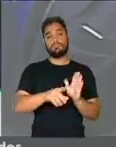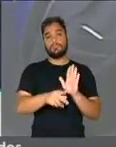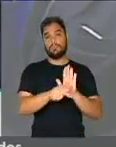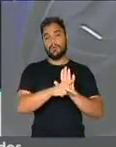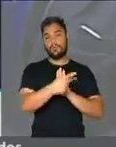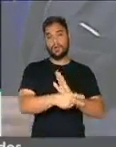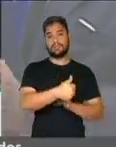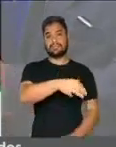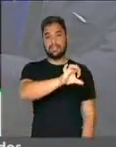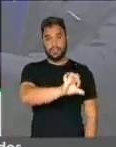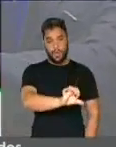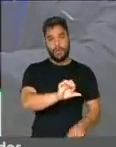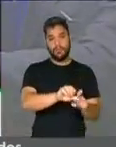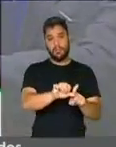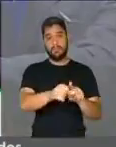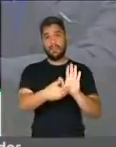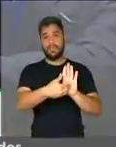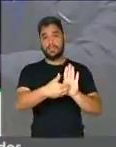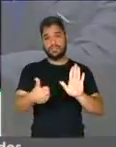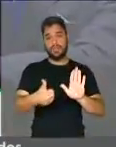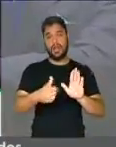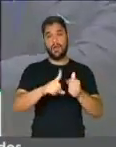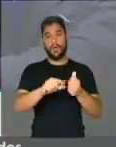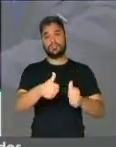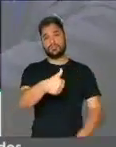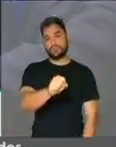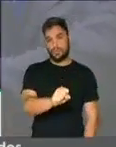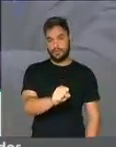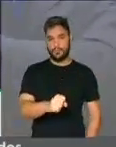pela rejeição da emenda 19.